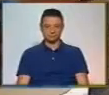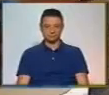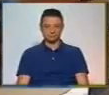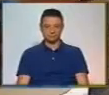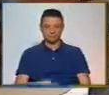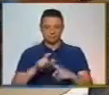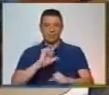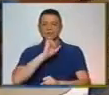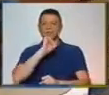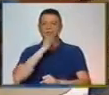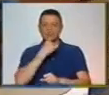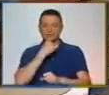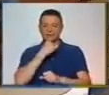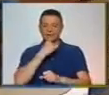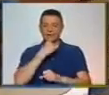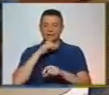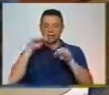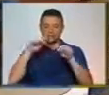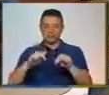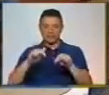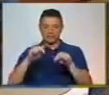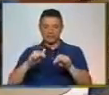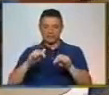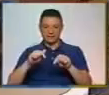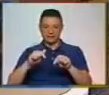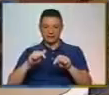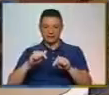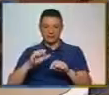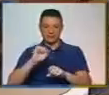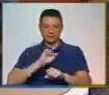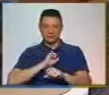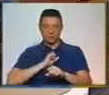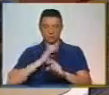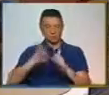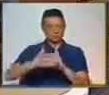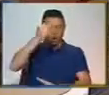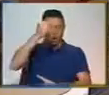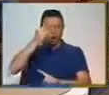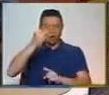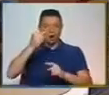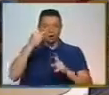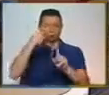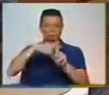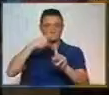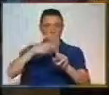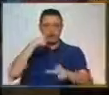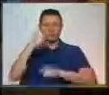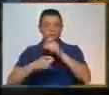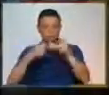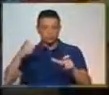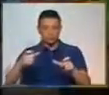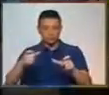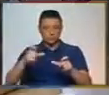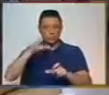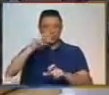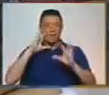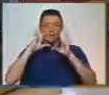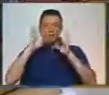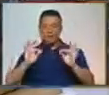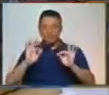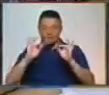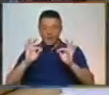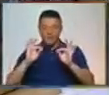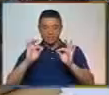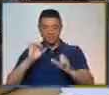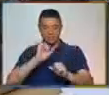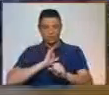O segredo, efetivamente, do nosso sucesso está nas pessoas, e no cuidado que